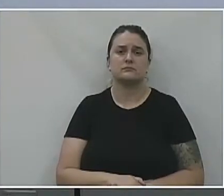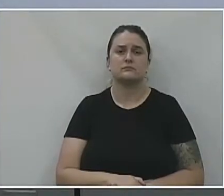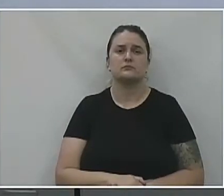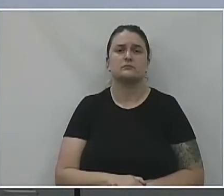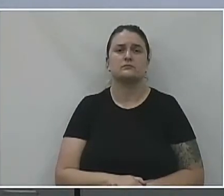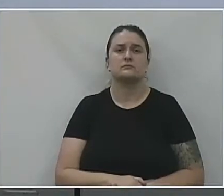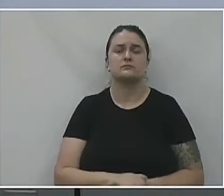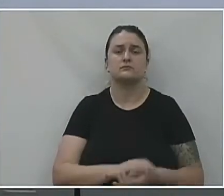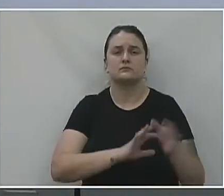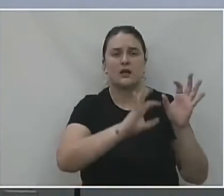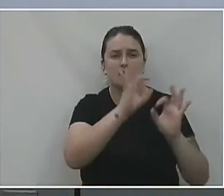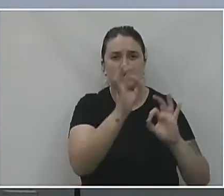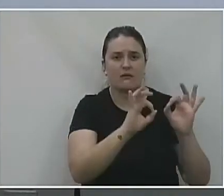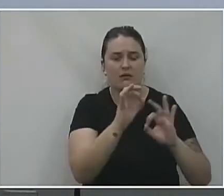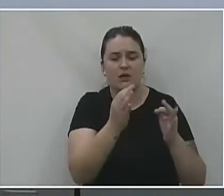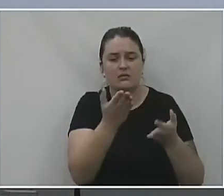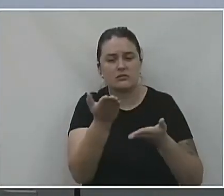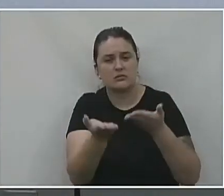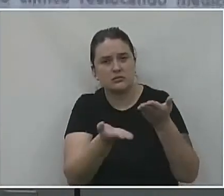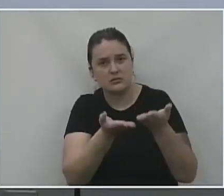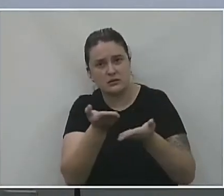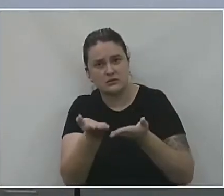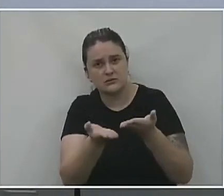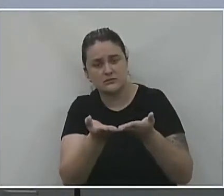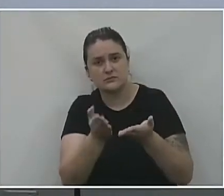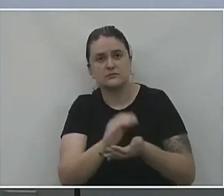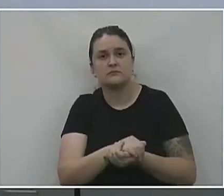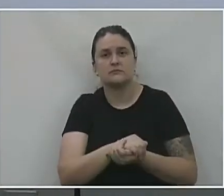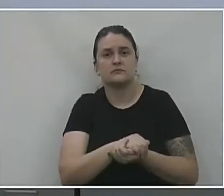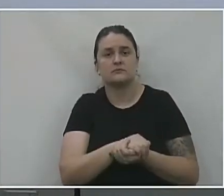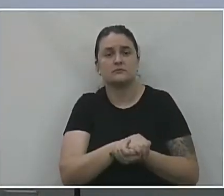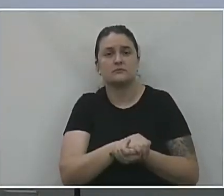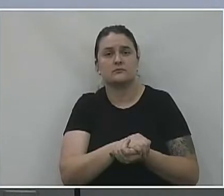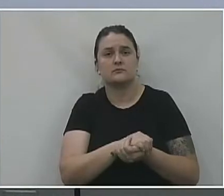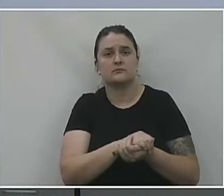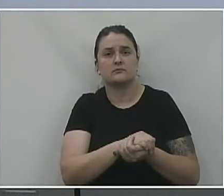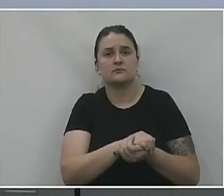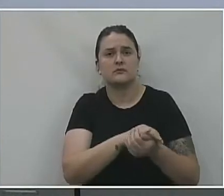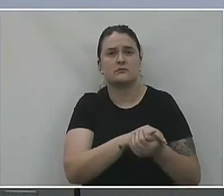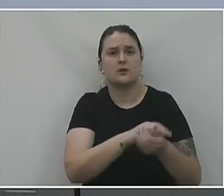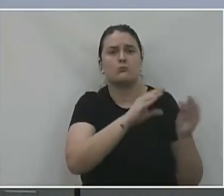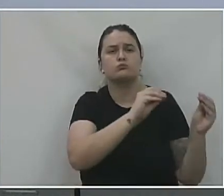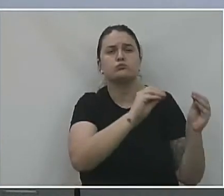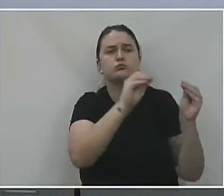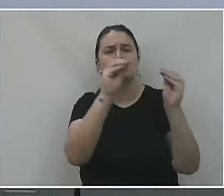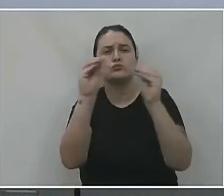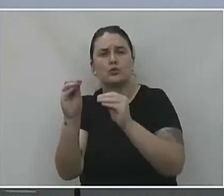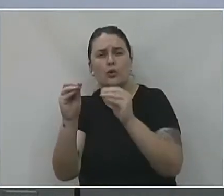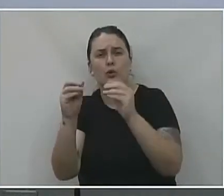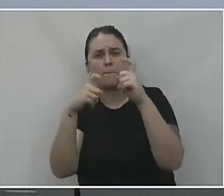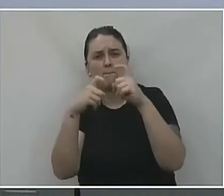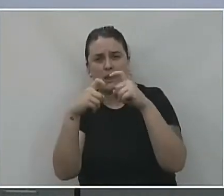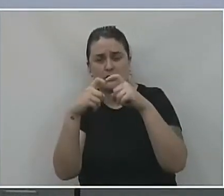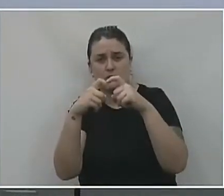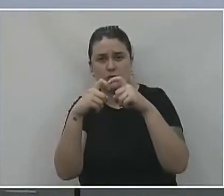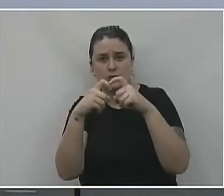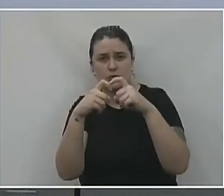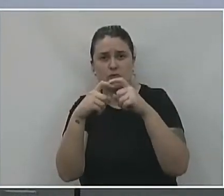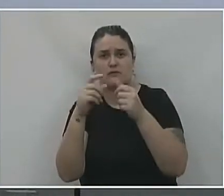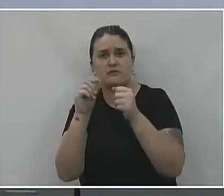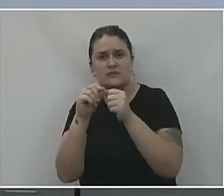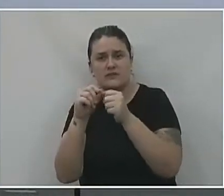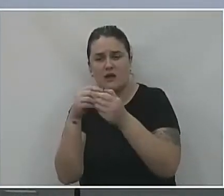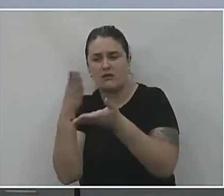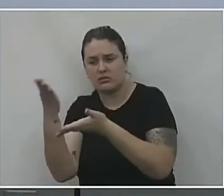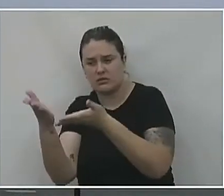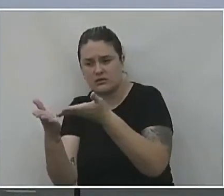Reestruturação do atendimento clínico, desculpa, realocando médicos das unidades básicas para atendimento